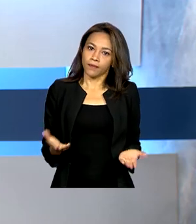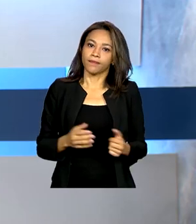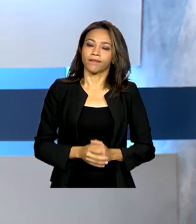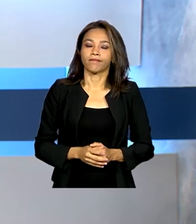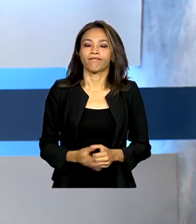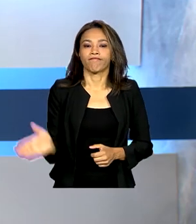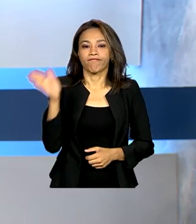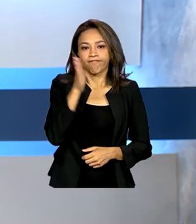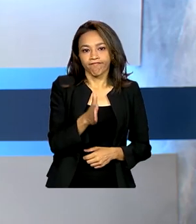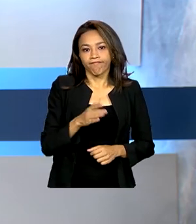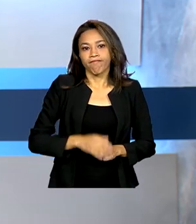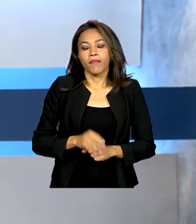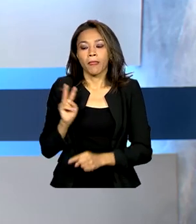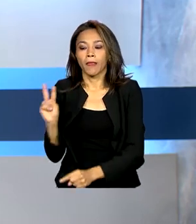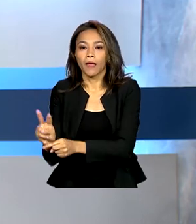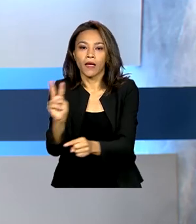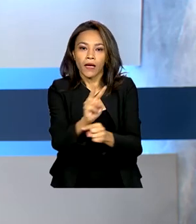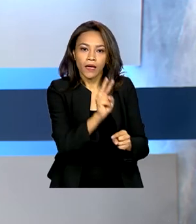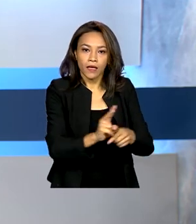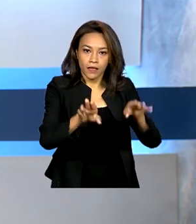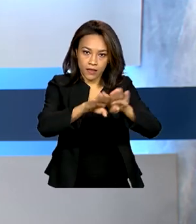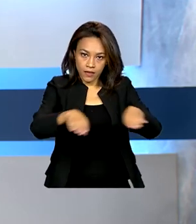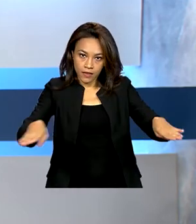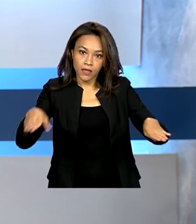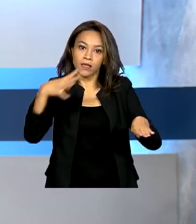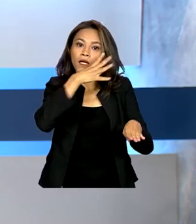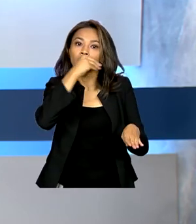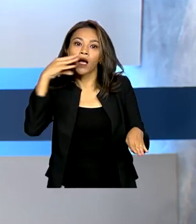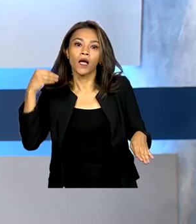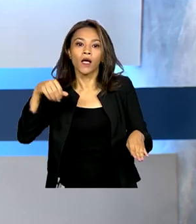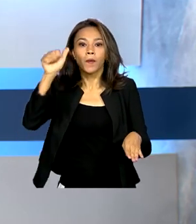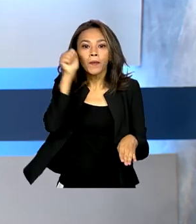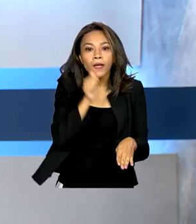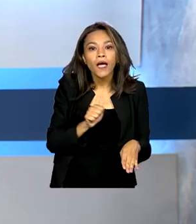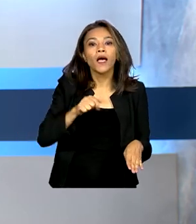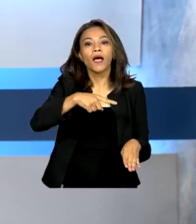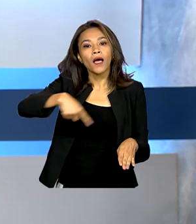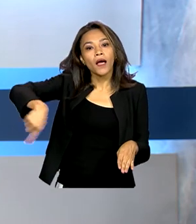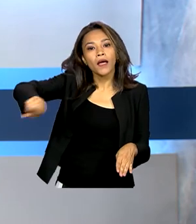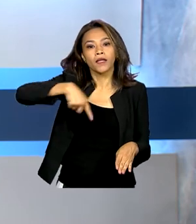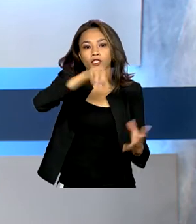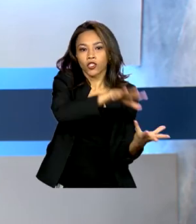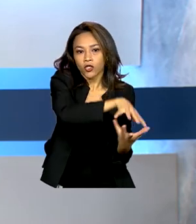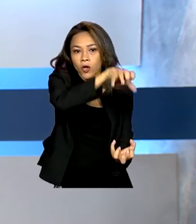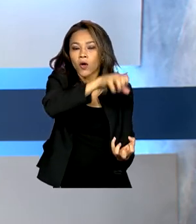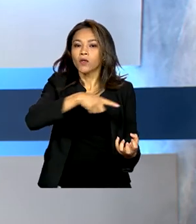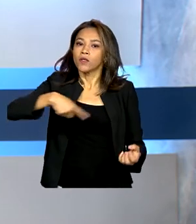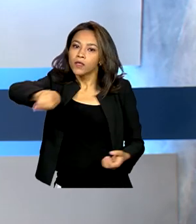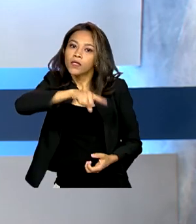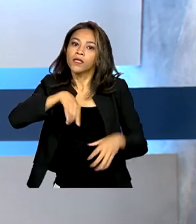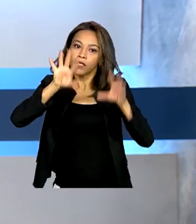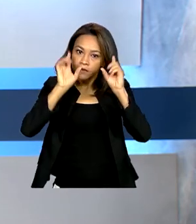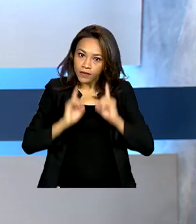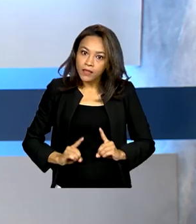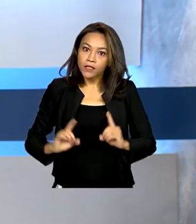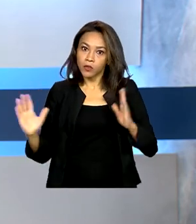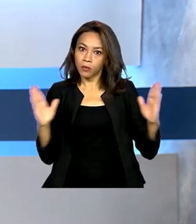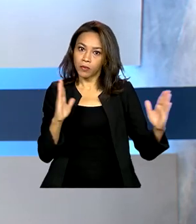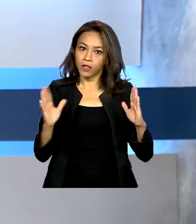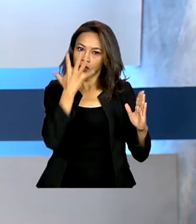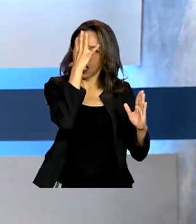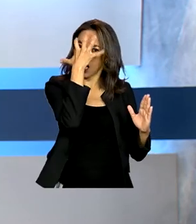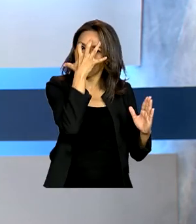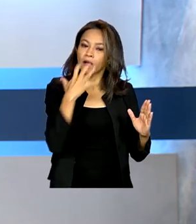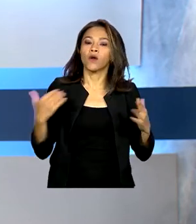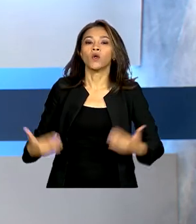Para a proteção de crianças, adolescentes, mulheres, idosos e pessoas com deficiência no Carnaval, os